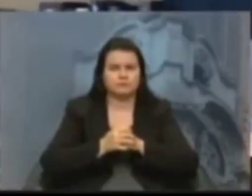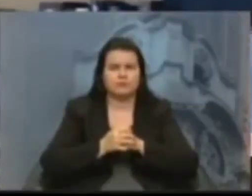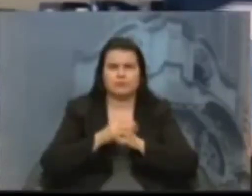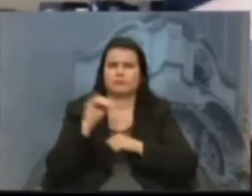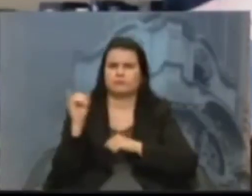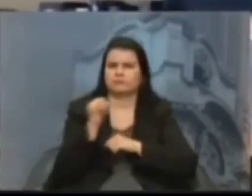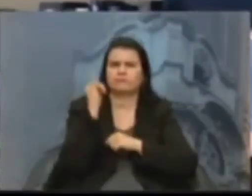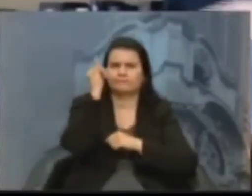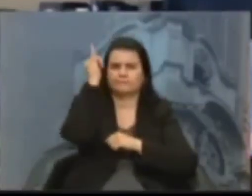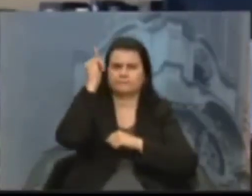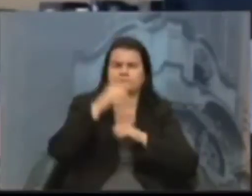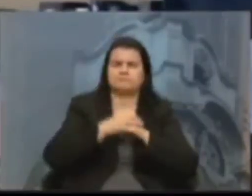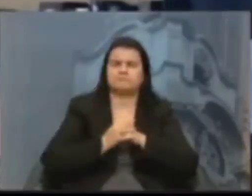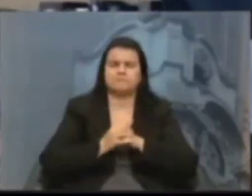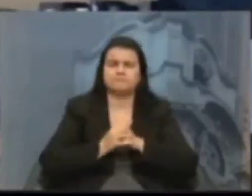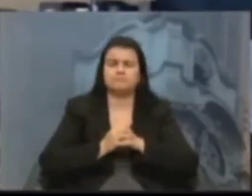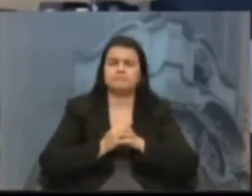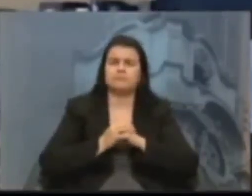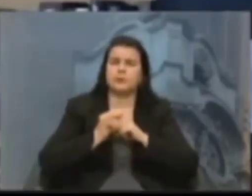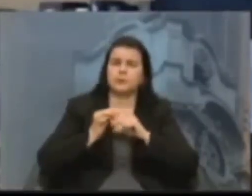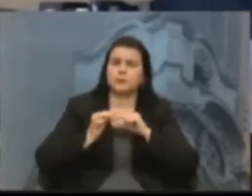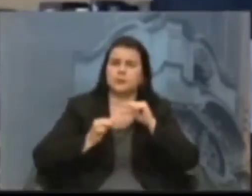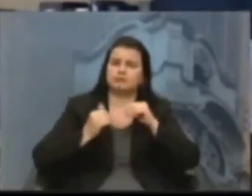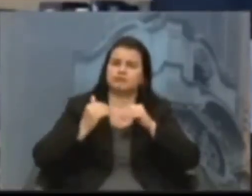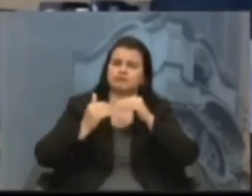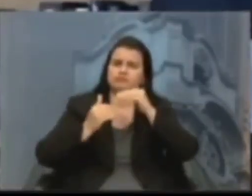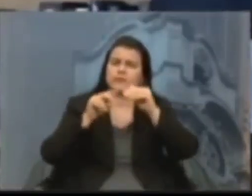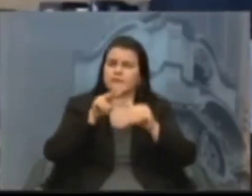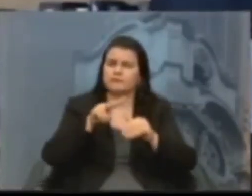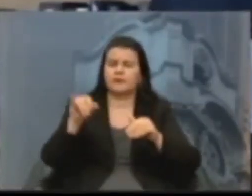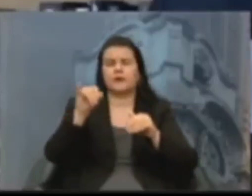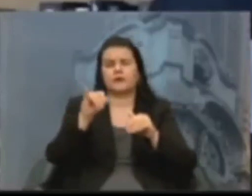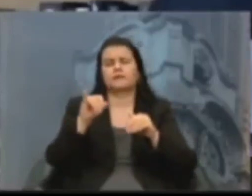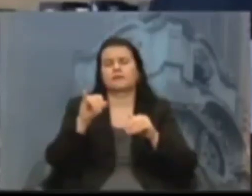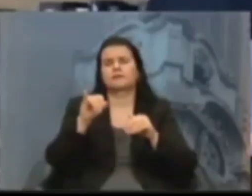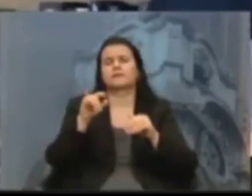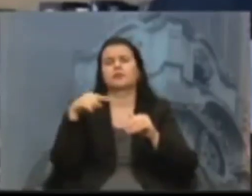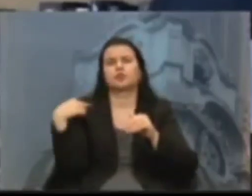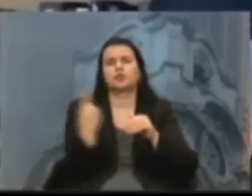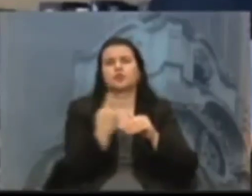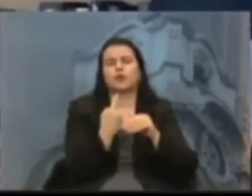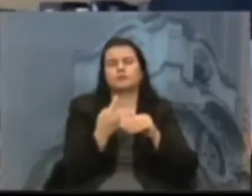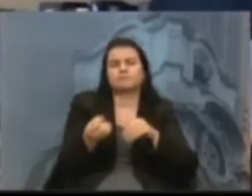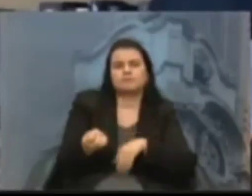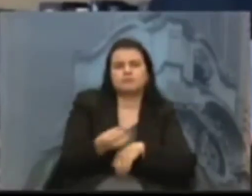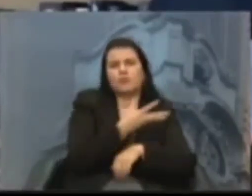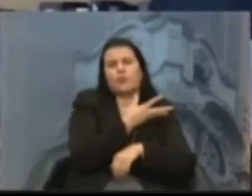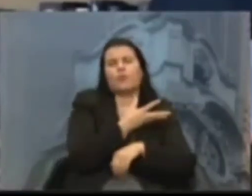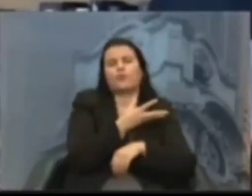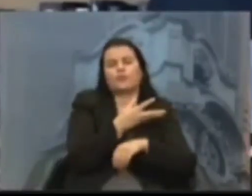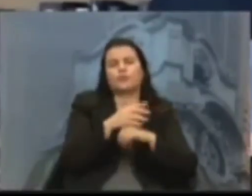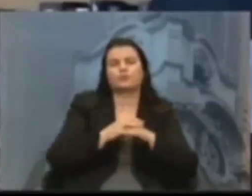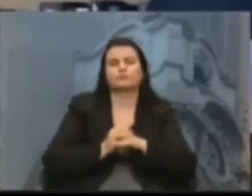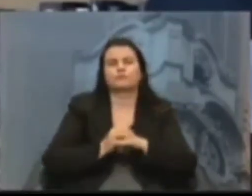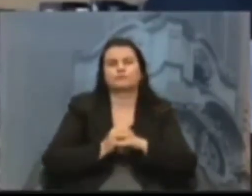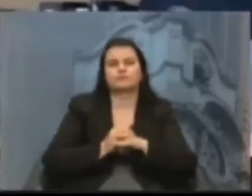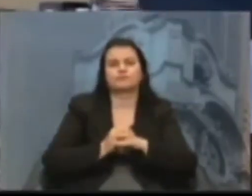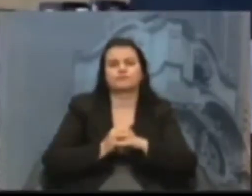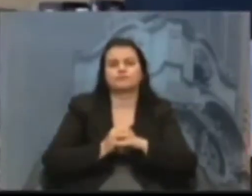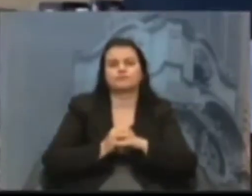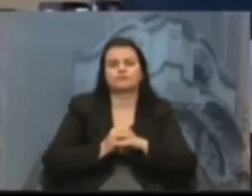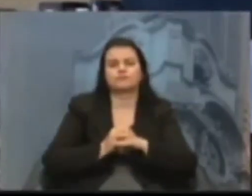e gradativamente vai trazendo uma nova inter